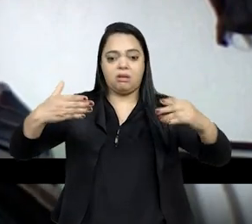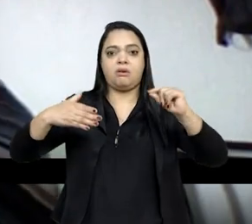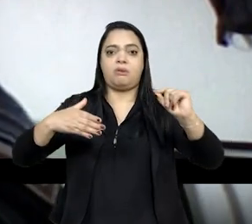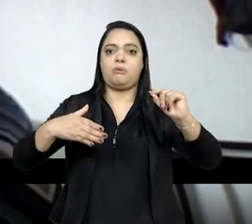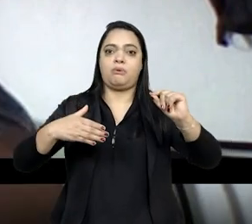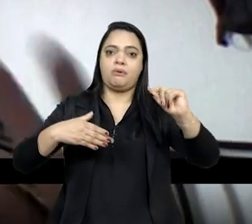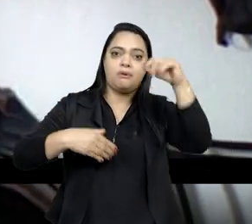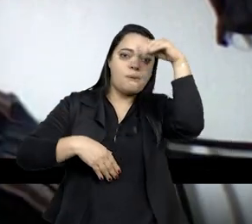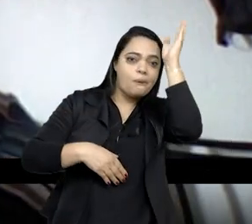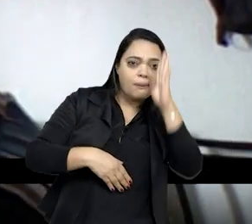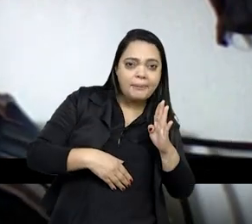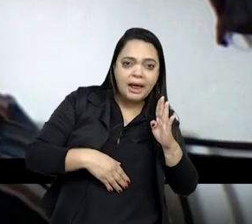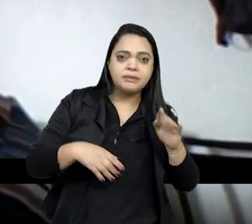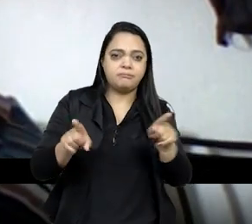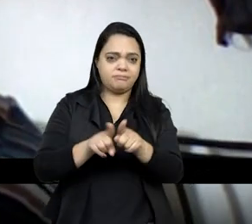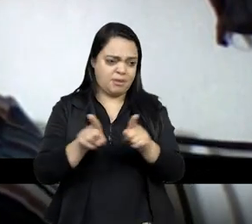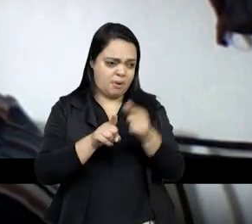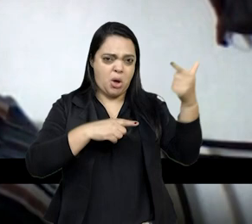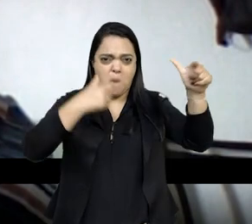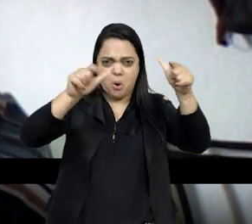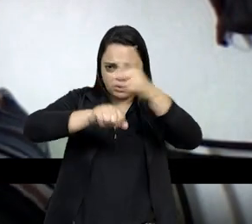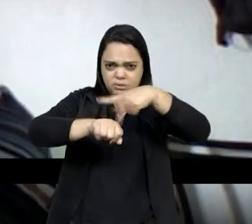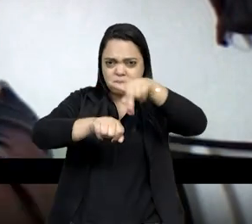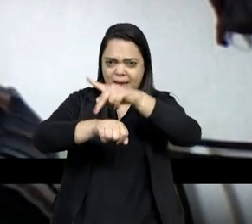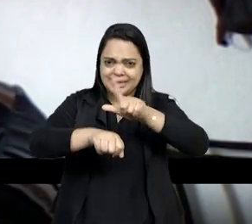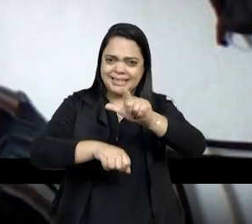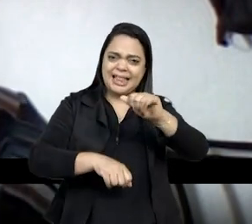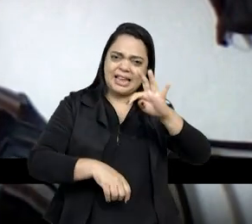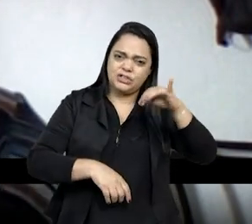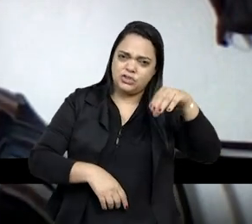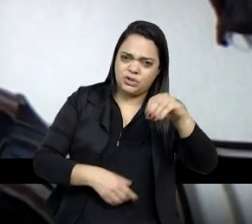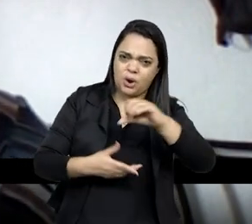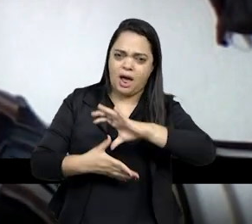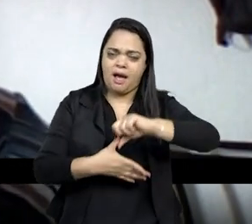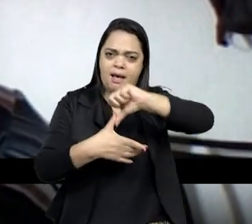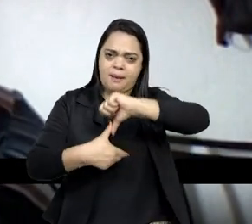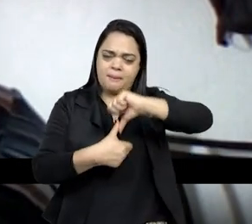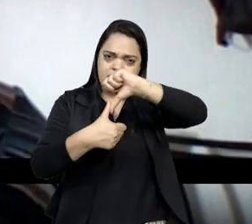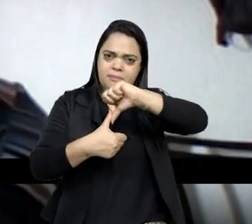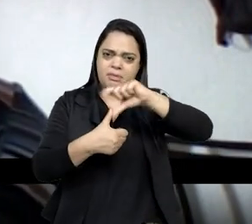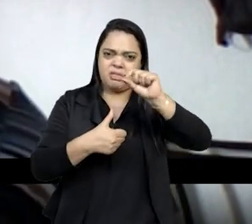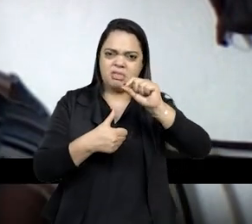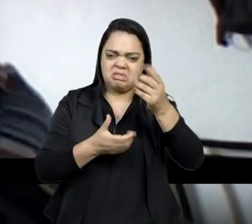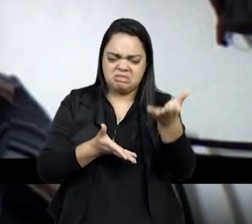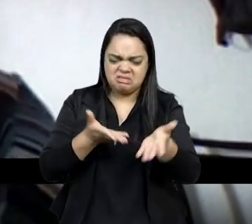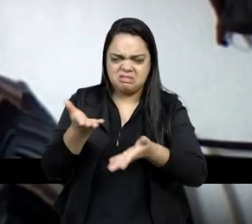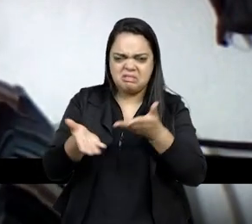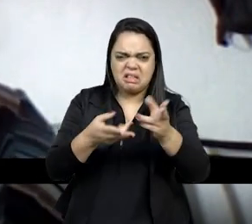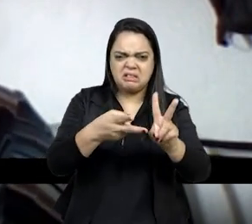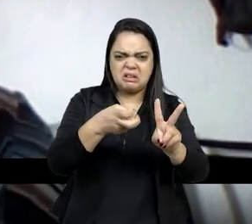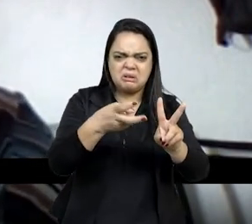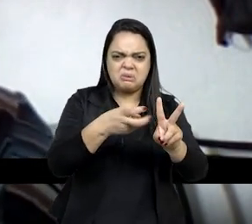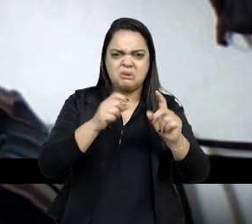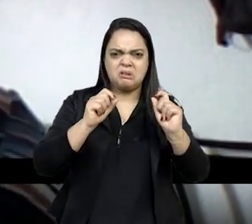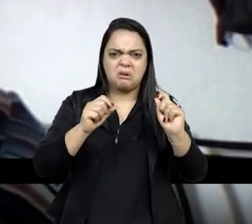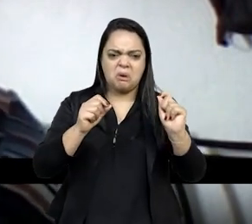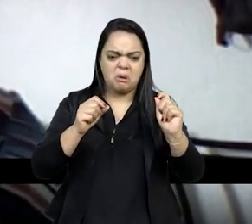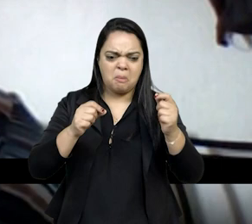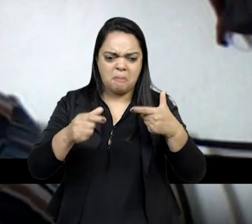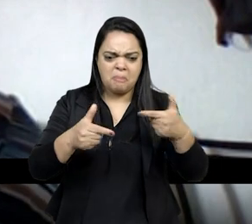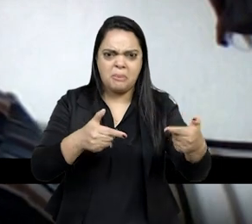Estado brasileiro, como outros Estados latino-americanos, tratam os seus indígenas com armas, né.